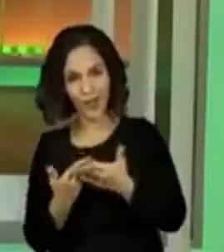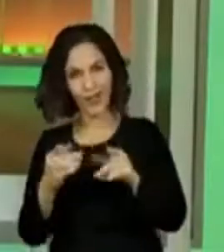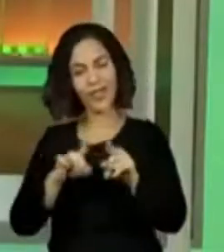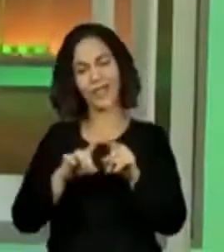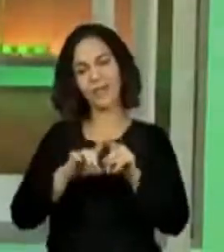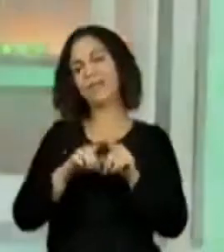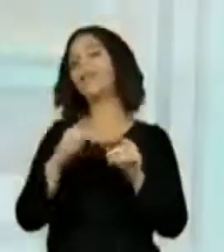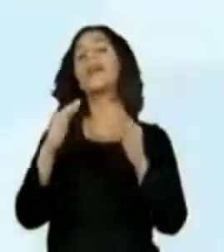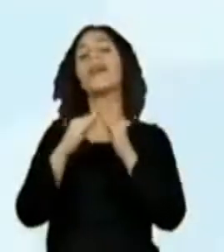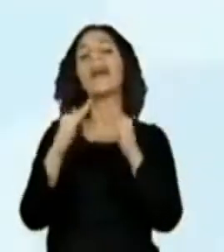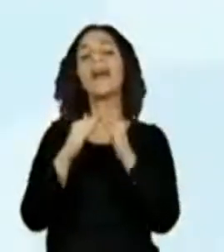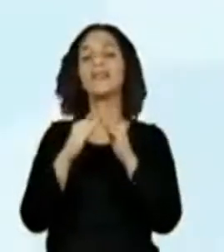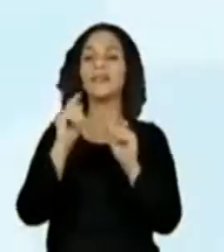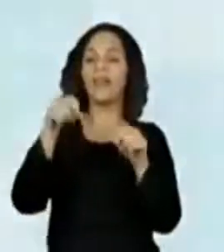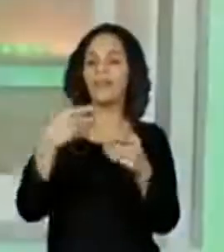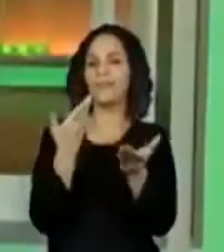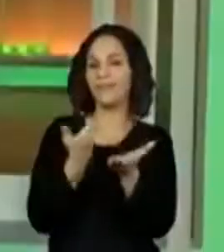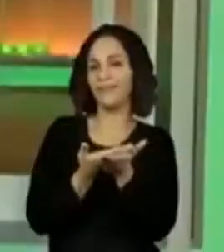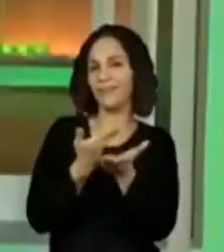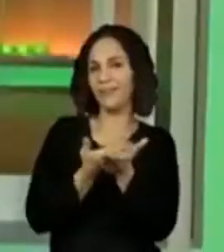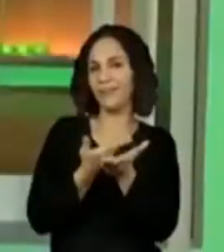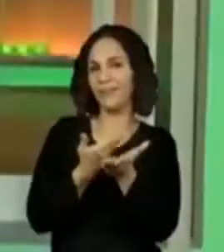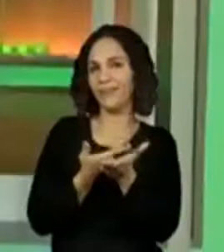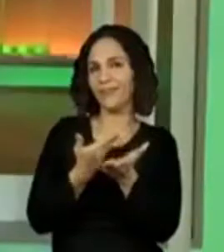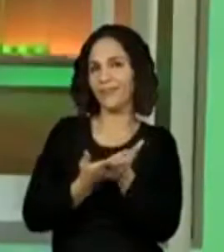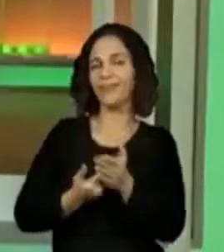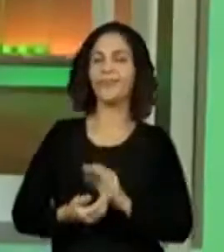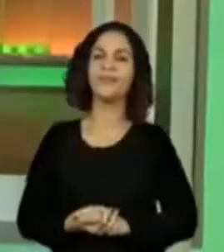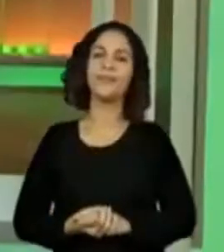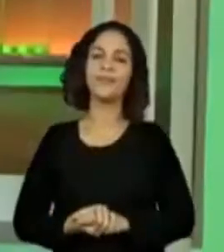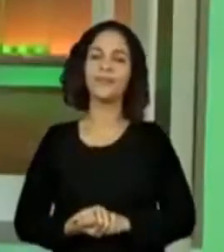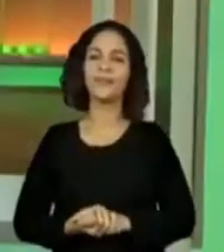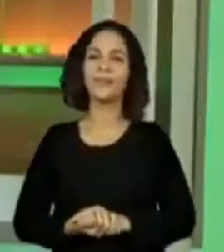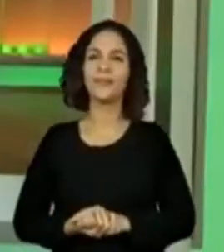estudamos... Minha canetinha, vamos ver.